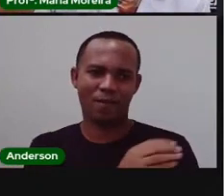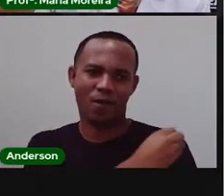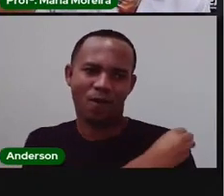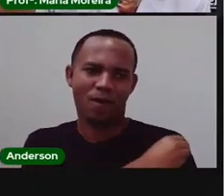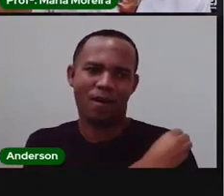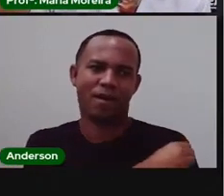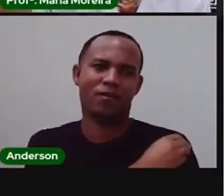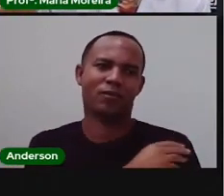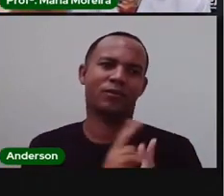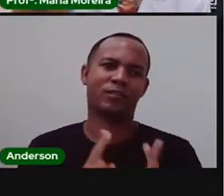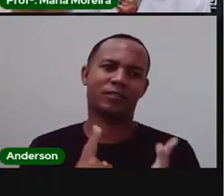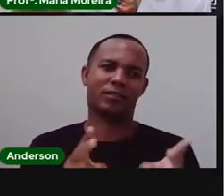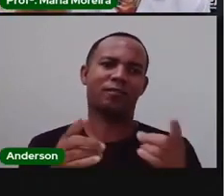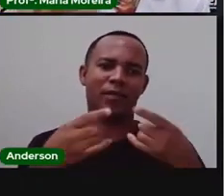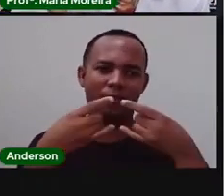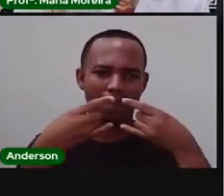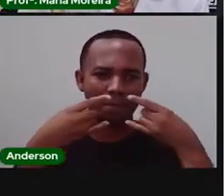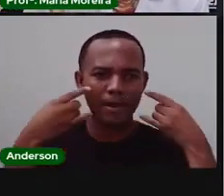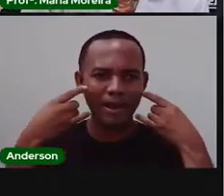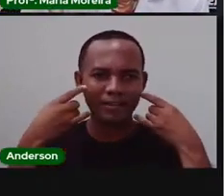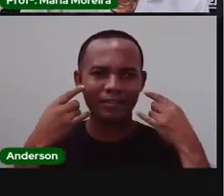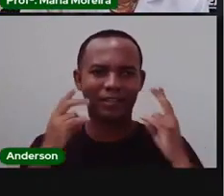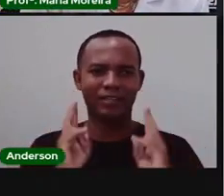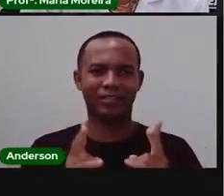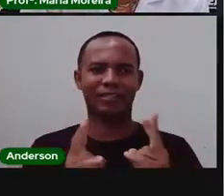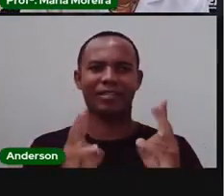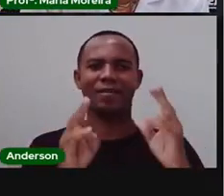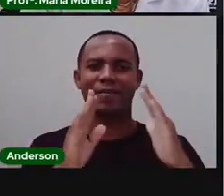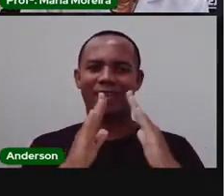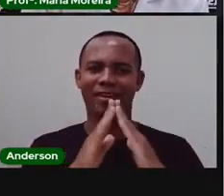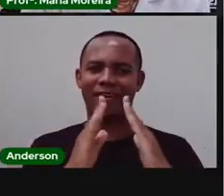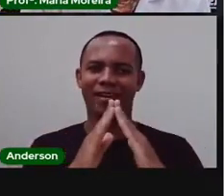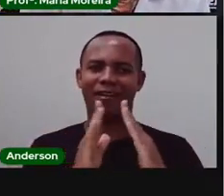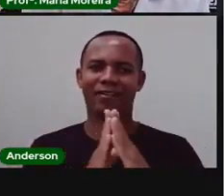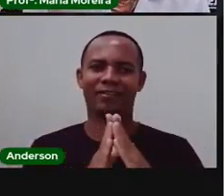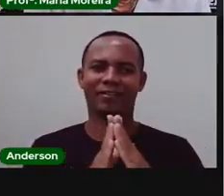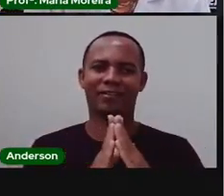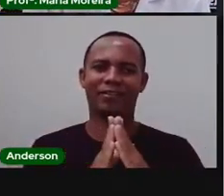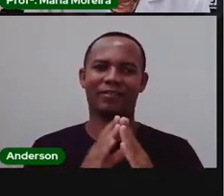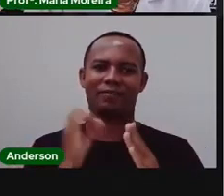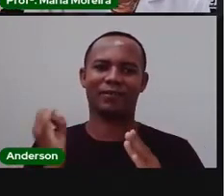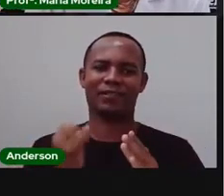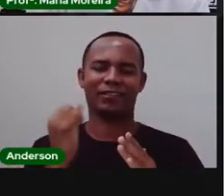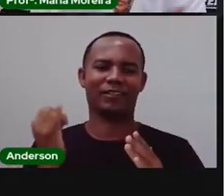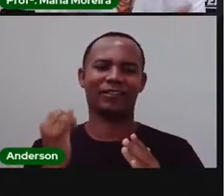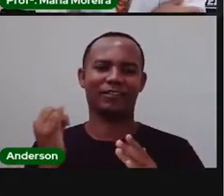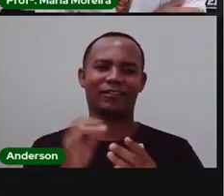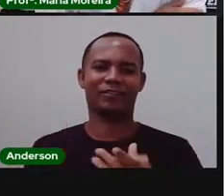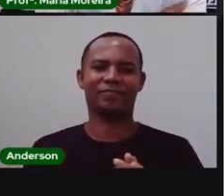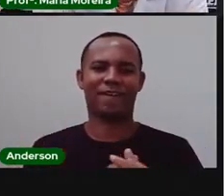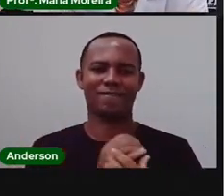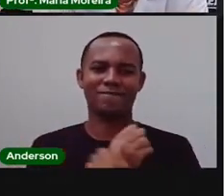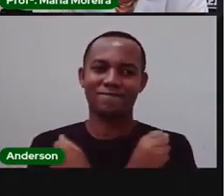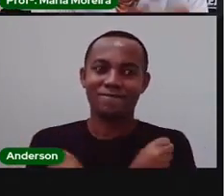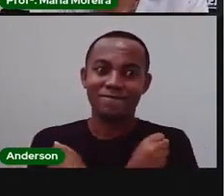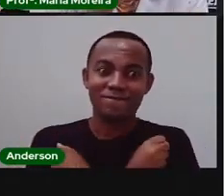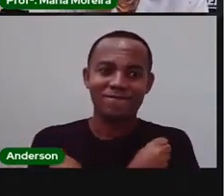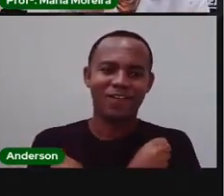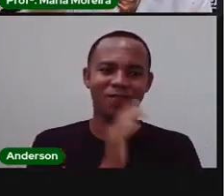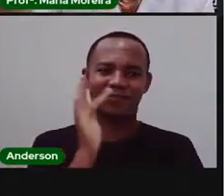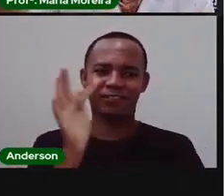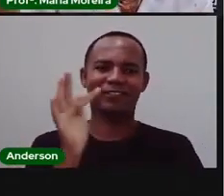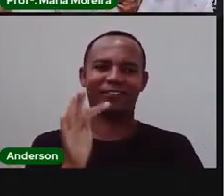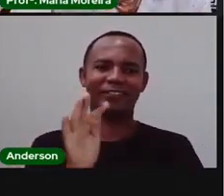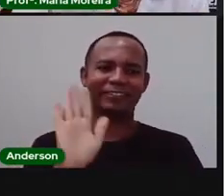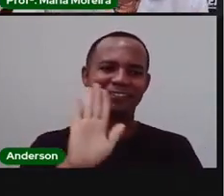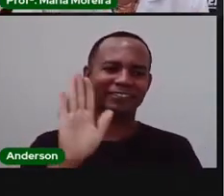o álcool em gel Usar a máscara E ficarem como Bem guardadinhos Pra quando a gente conseguir Se ver pessoalmente Daquele abraço Bem apertado